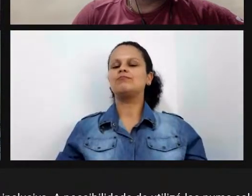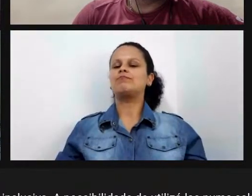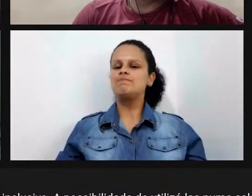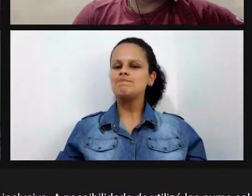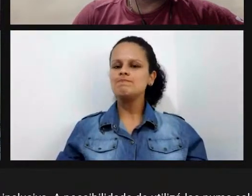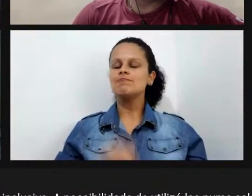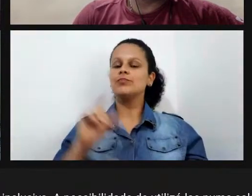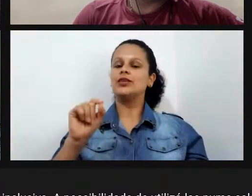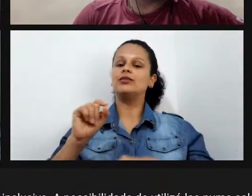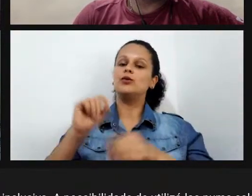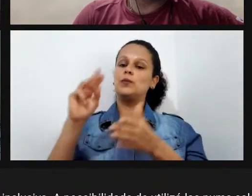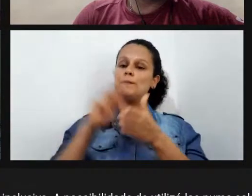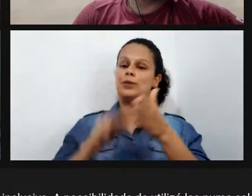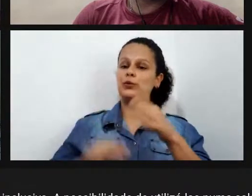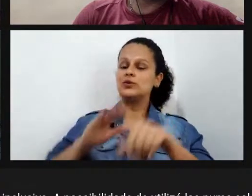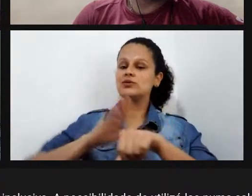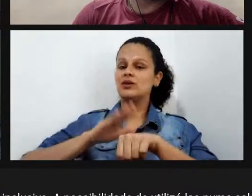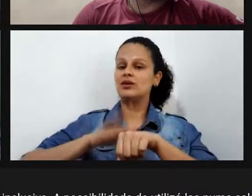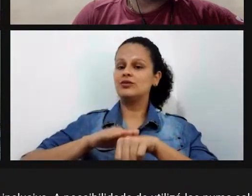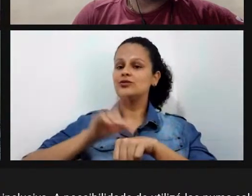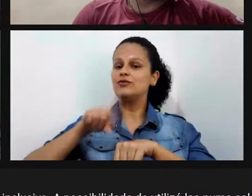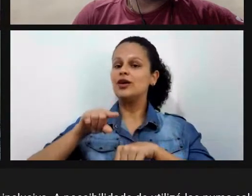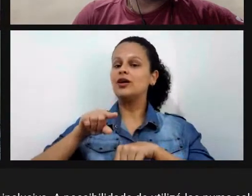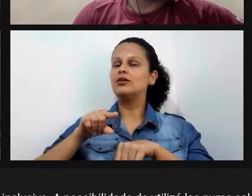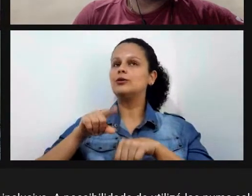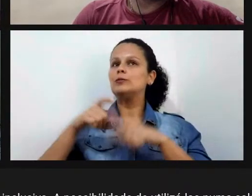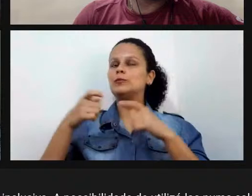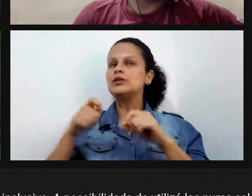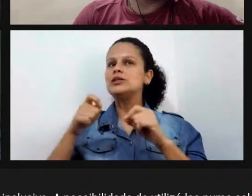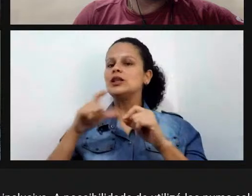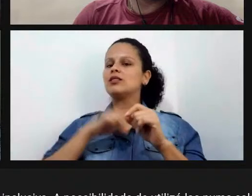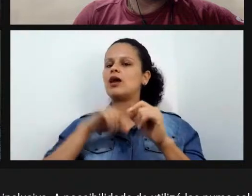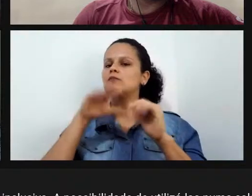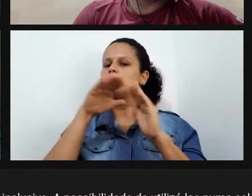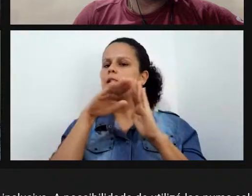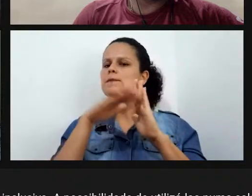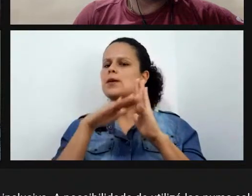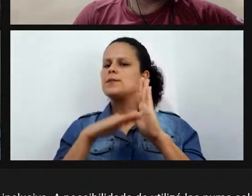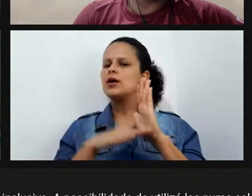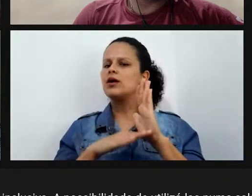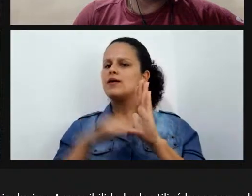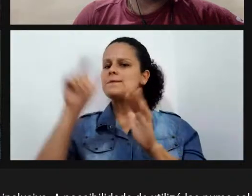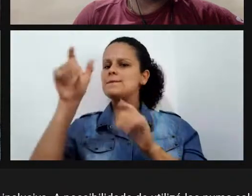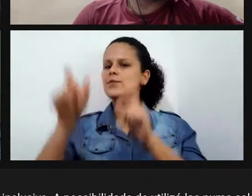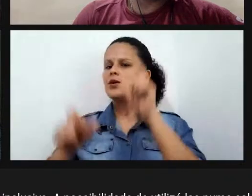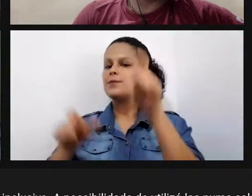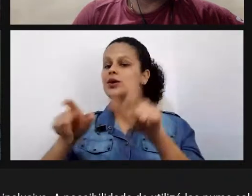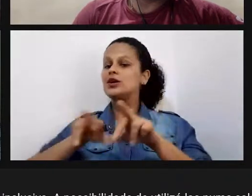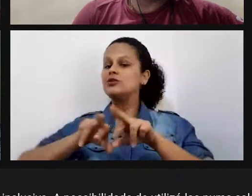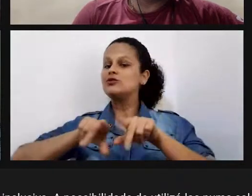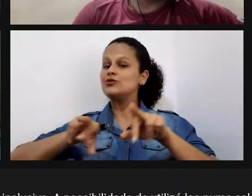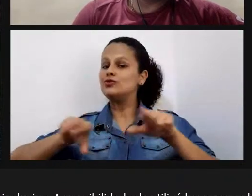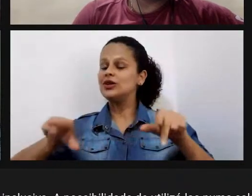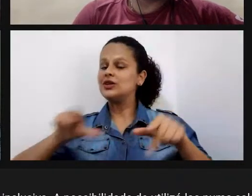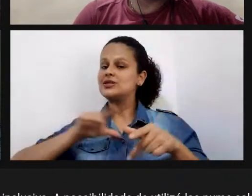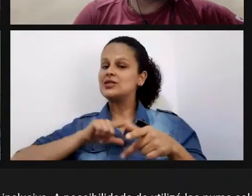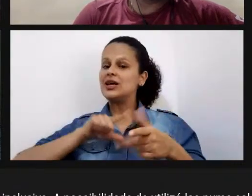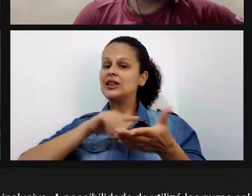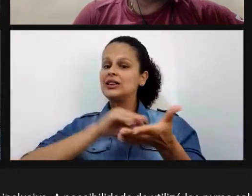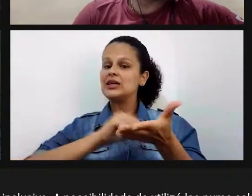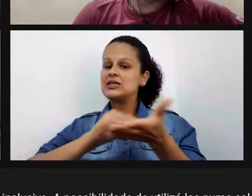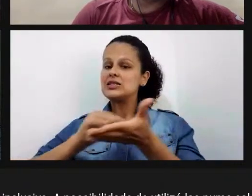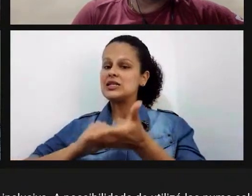ativas as metodologias ativas partem do princípio que as pessoas são diferentes e possuem necessidades específicas